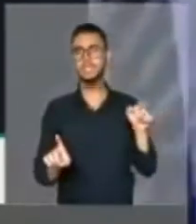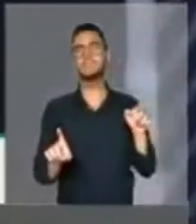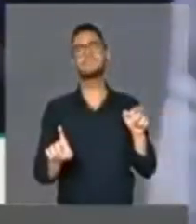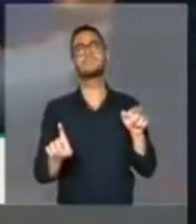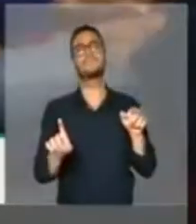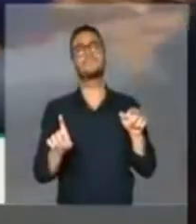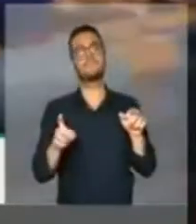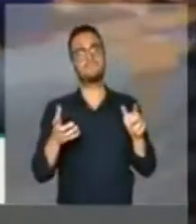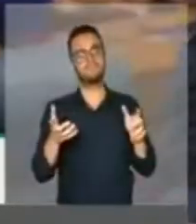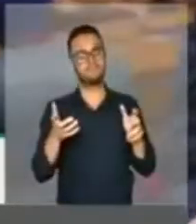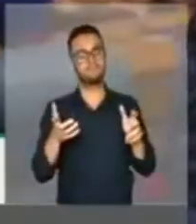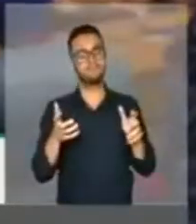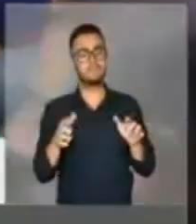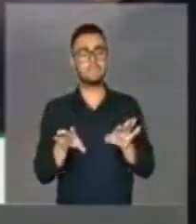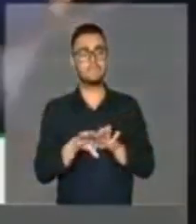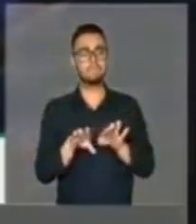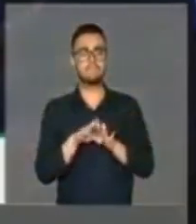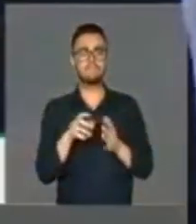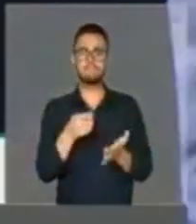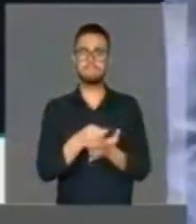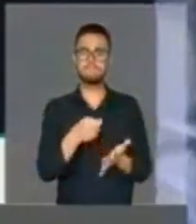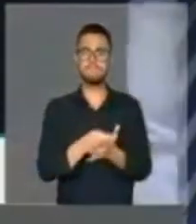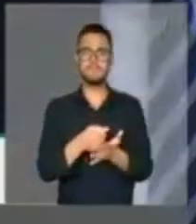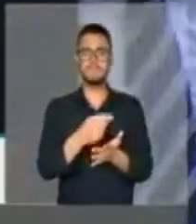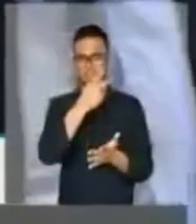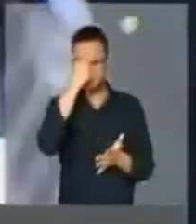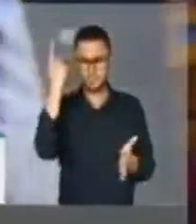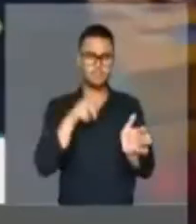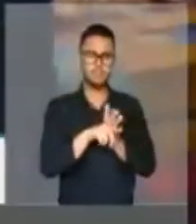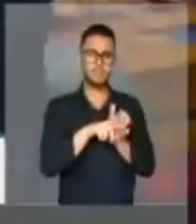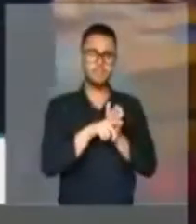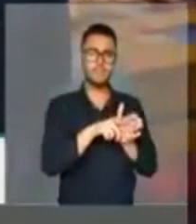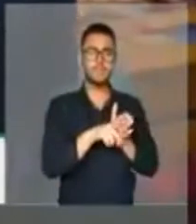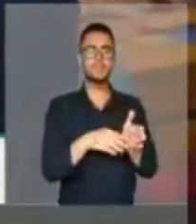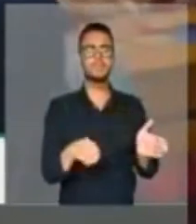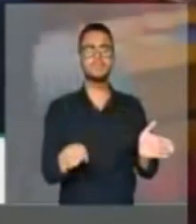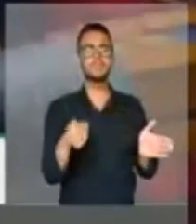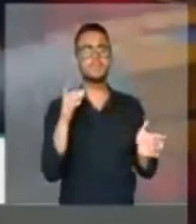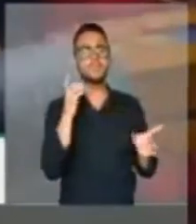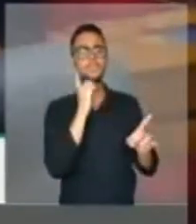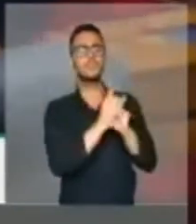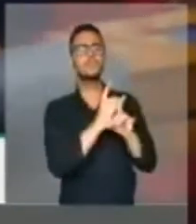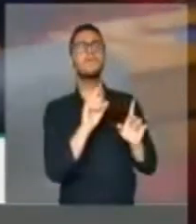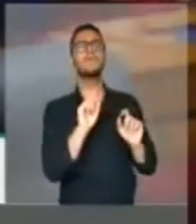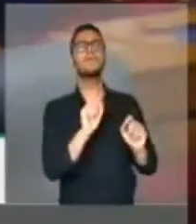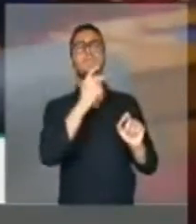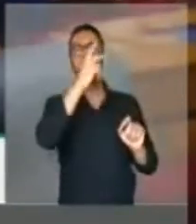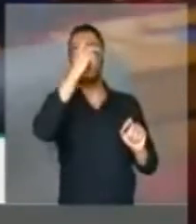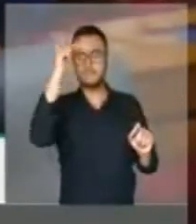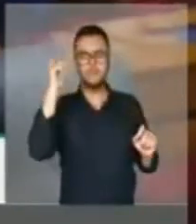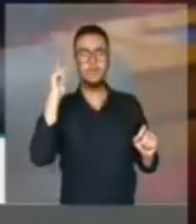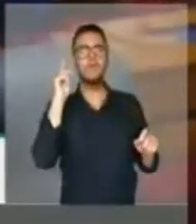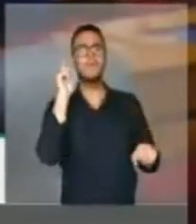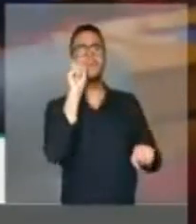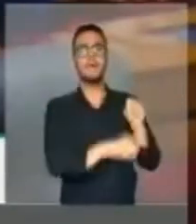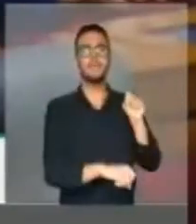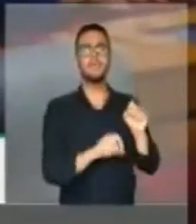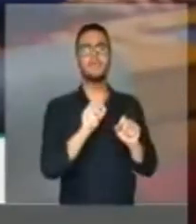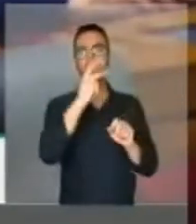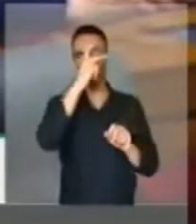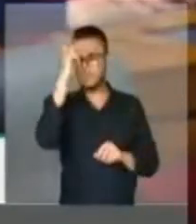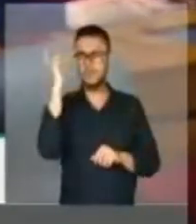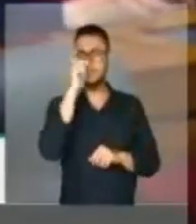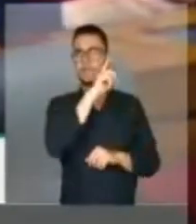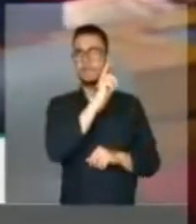que as investigações cheguem há o resultado demandante de quem cometeu o assassinato